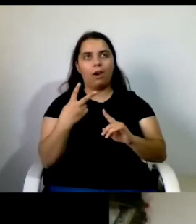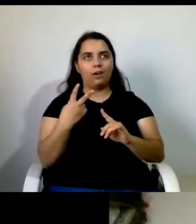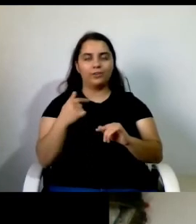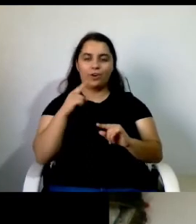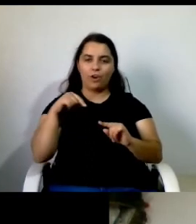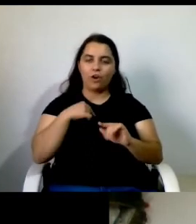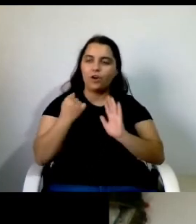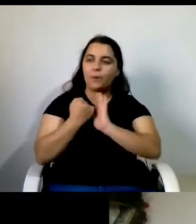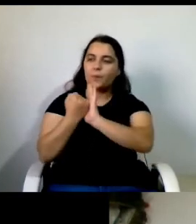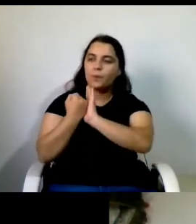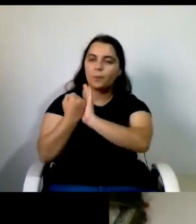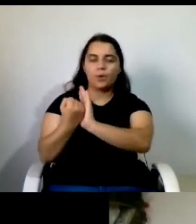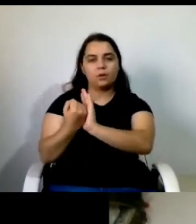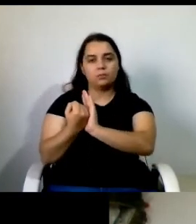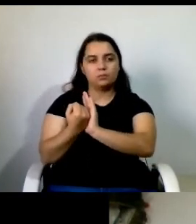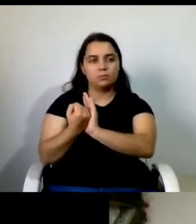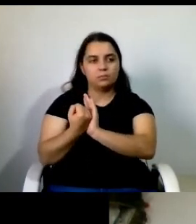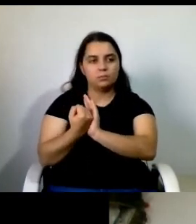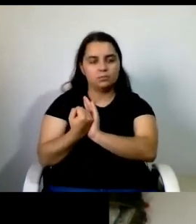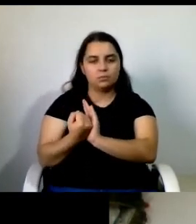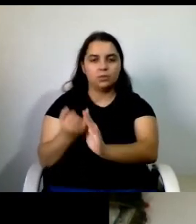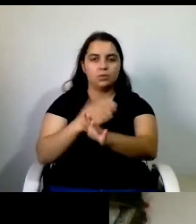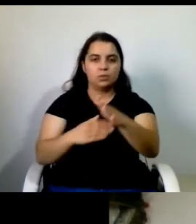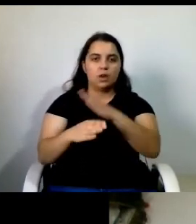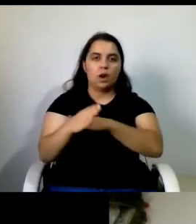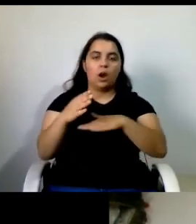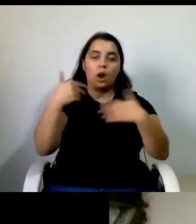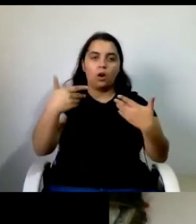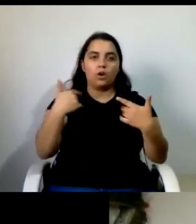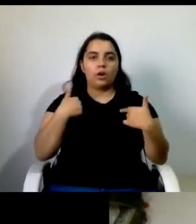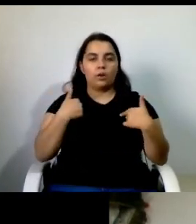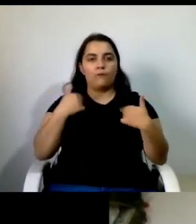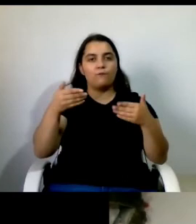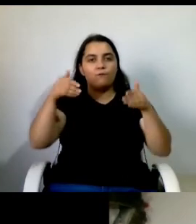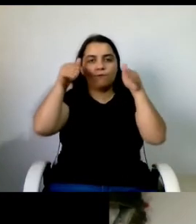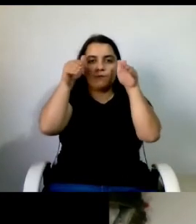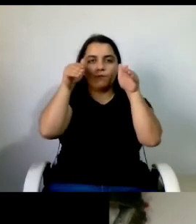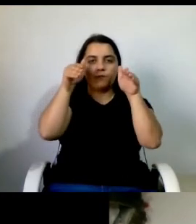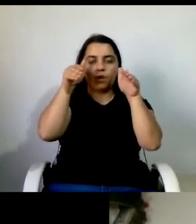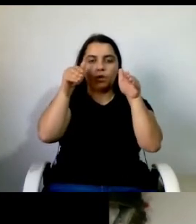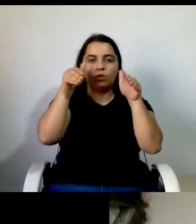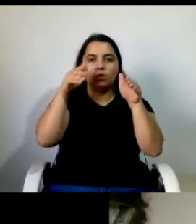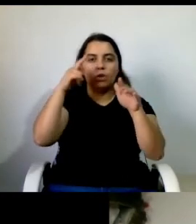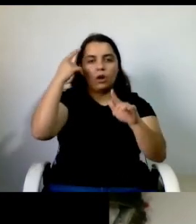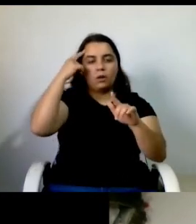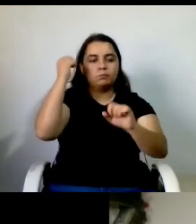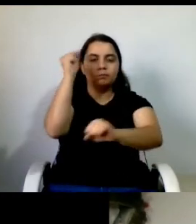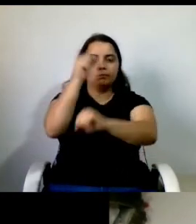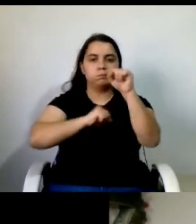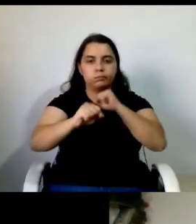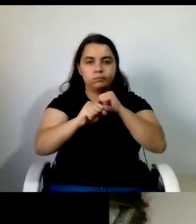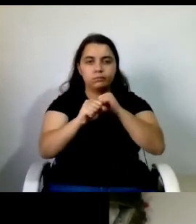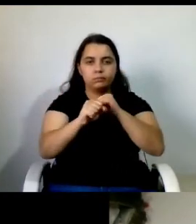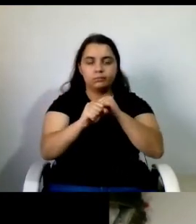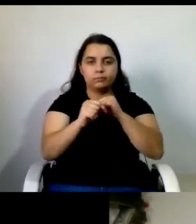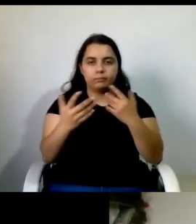deficiência e agora vou-me focar na deficiência intelectual que é a nossa área a área de humanitas a evolução que as instituições foram